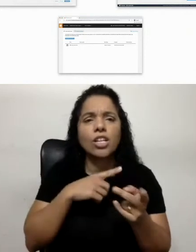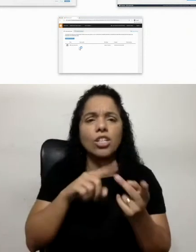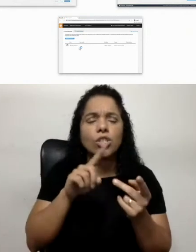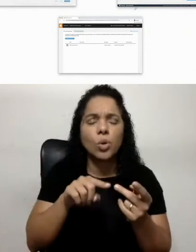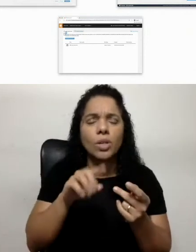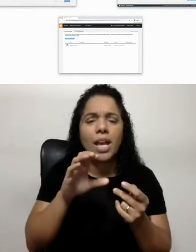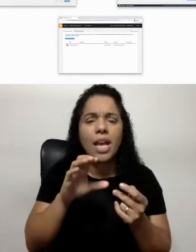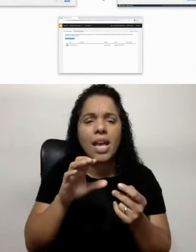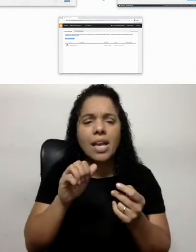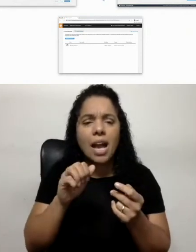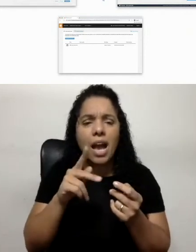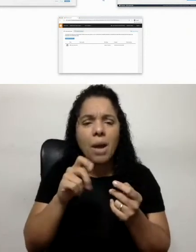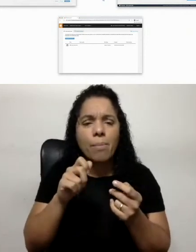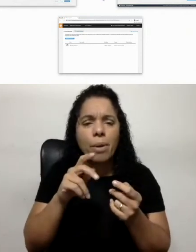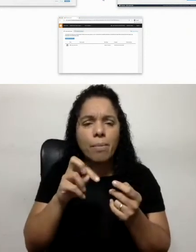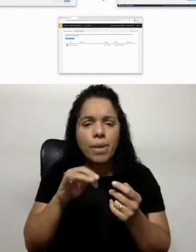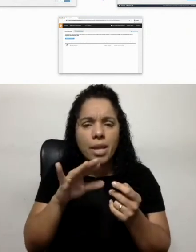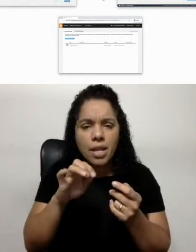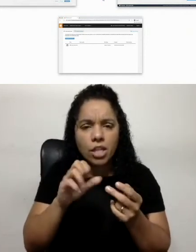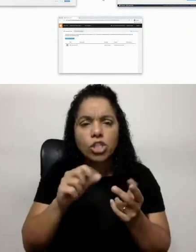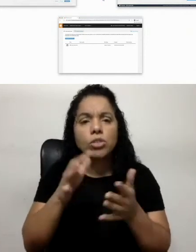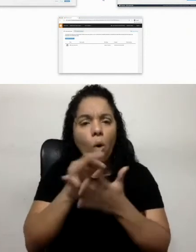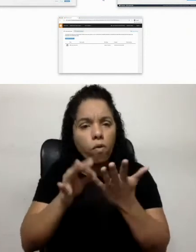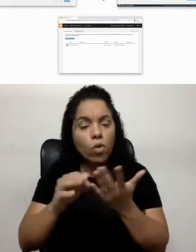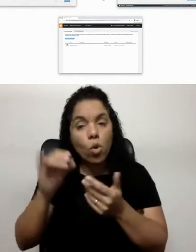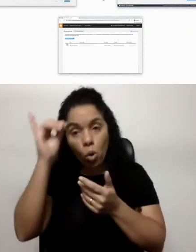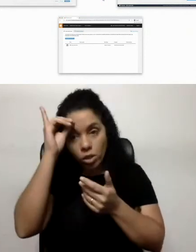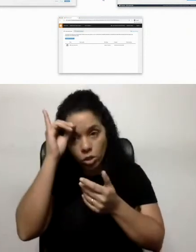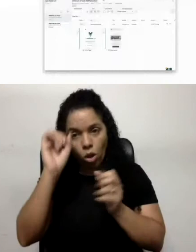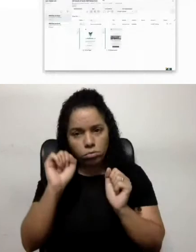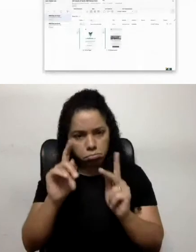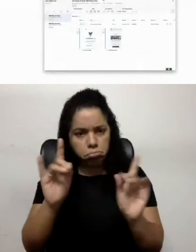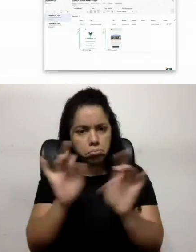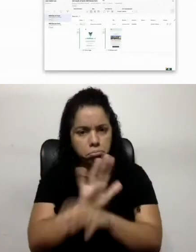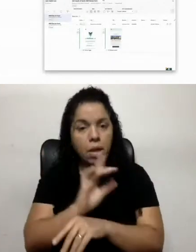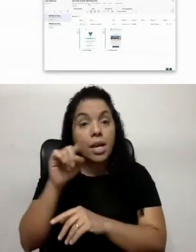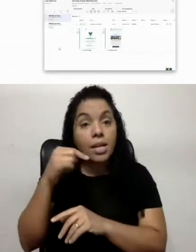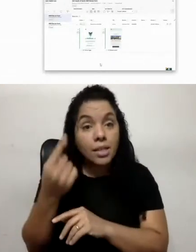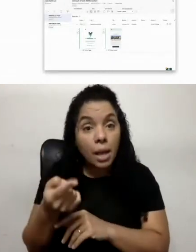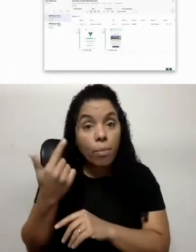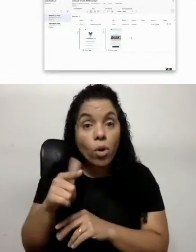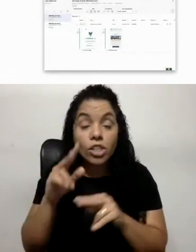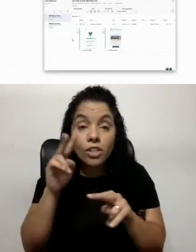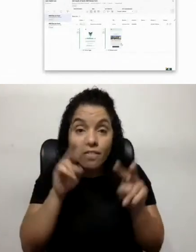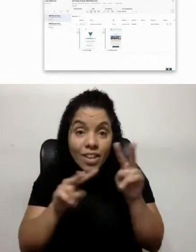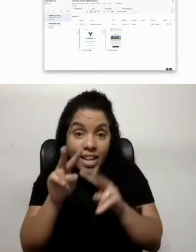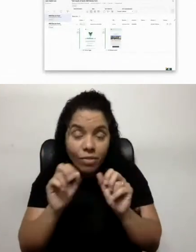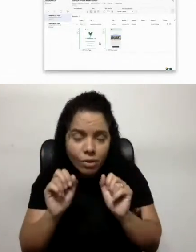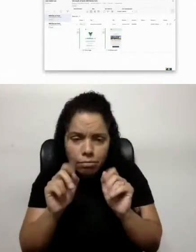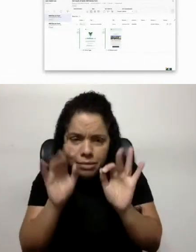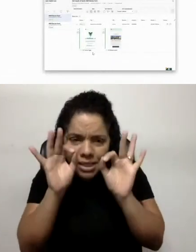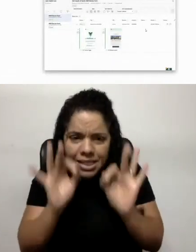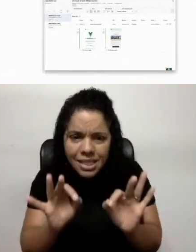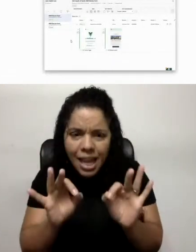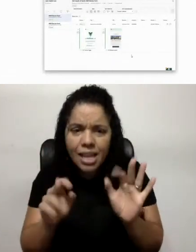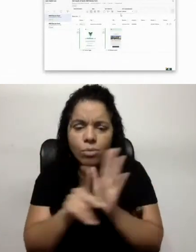configurou lá no Android, deu tudo certinho, e logo após isso, a gente de novo verifica se tá tudo certo com o